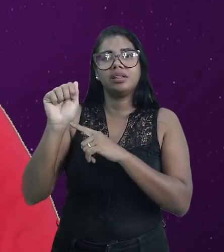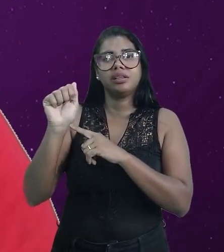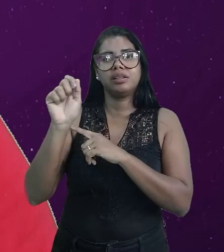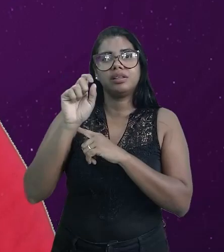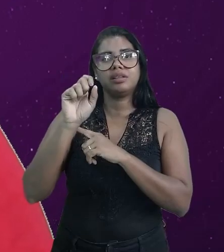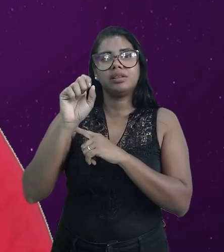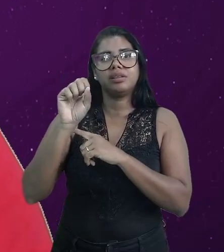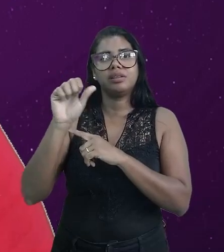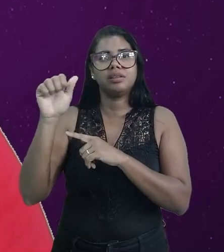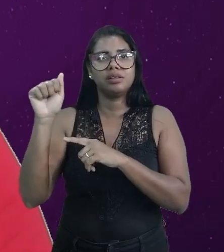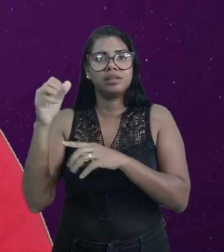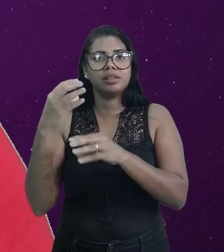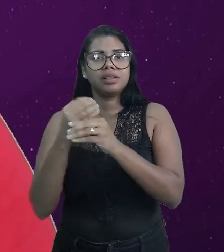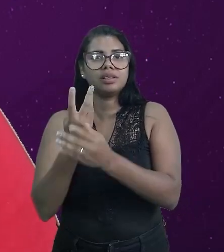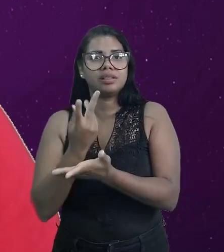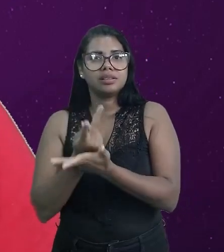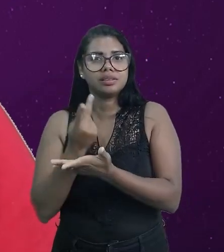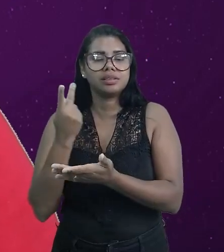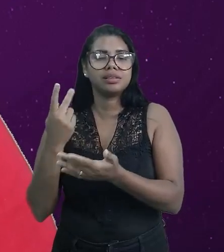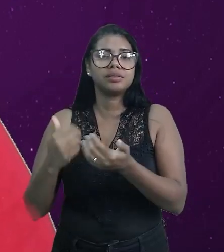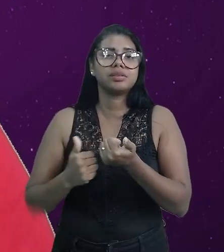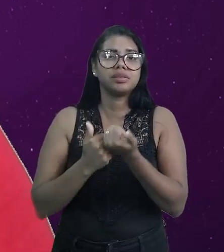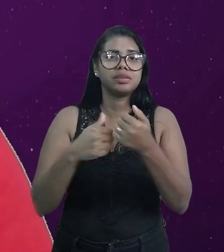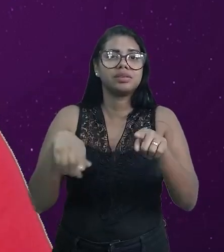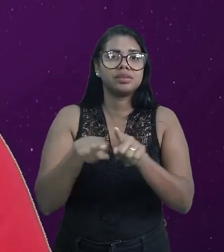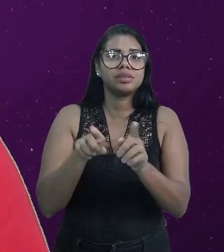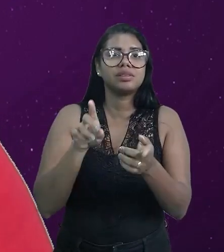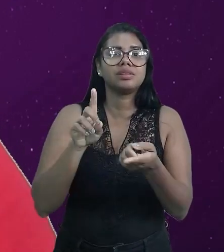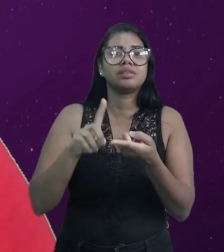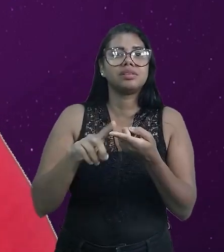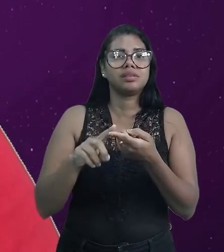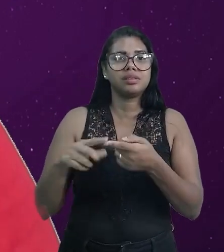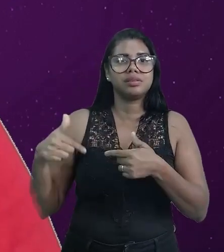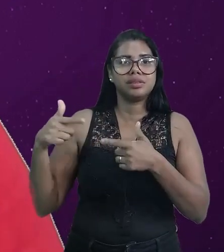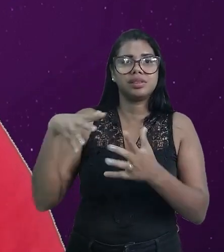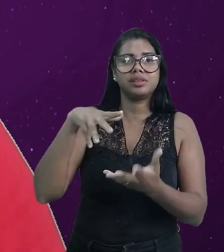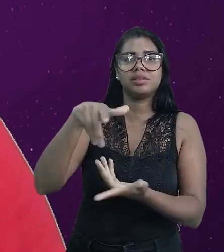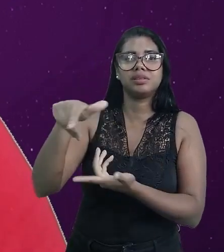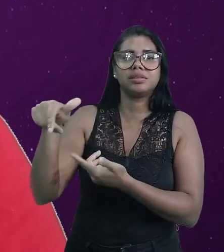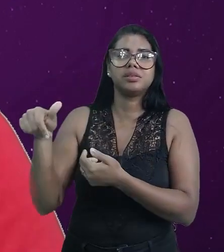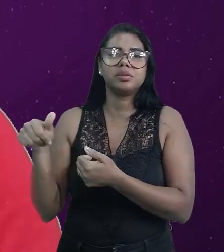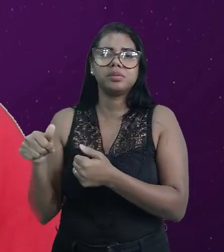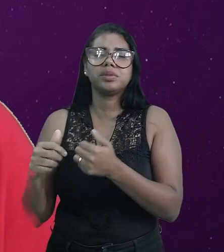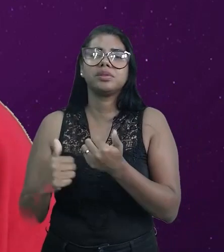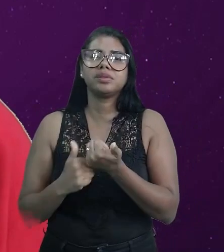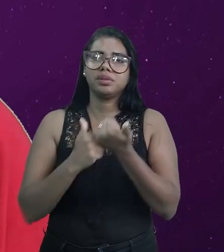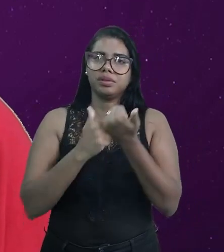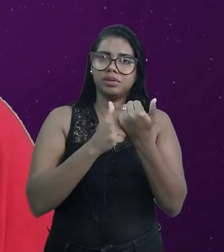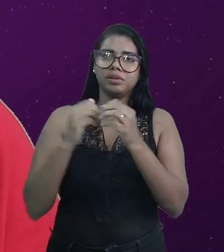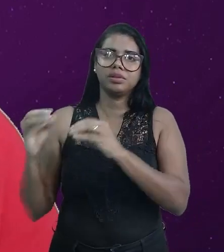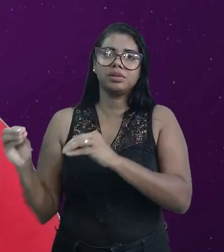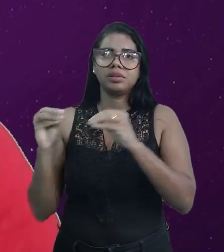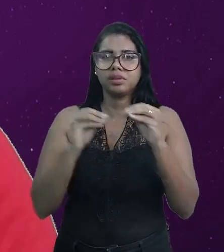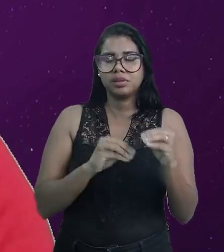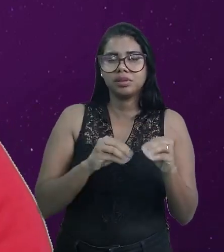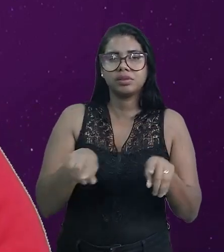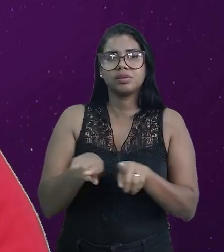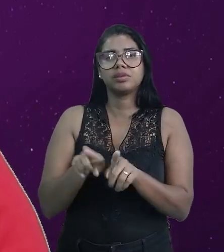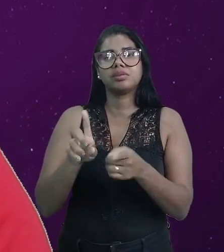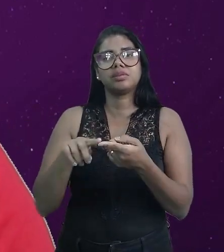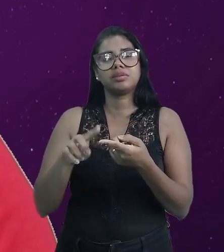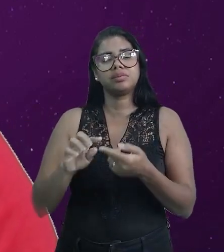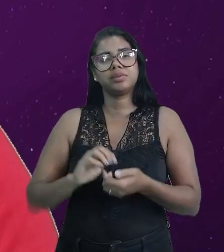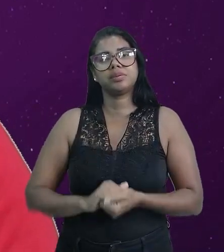Acnu, você pode, inclusive, ajudar esse organismo, que é super sério, ajudar de alguma forma esses refugiados.